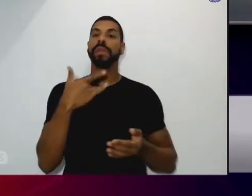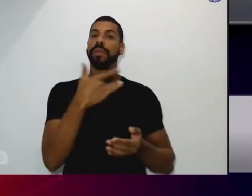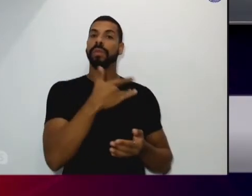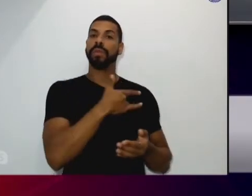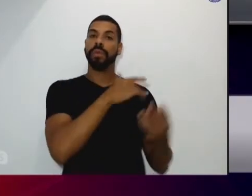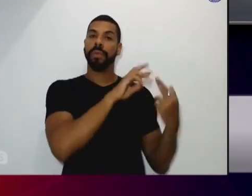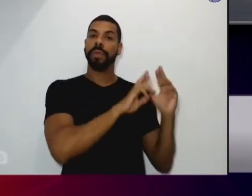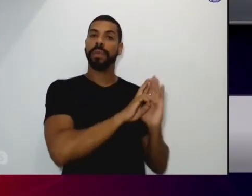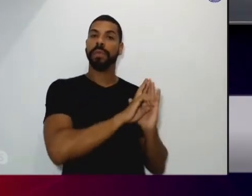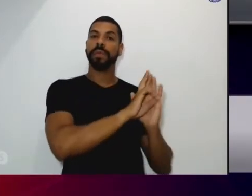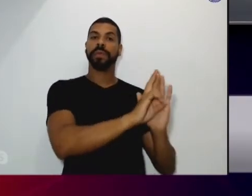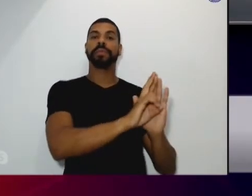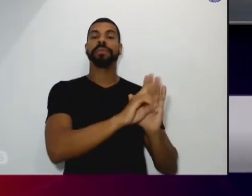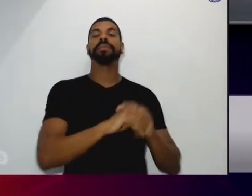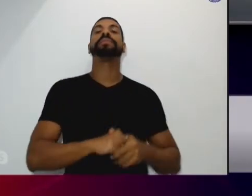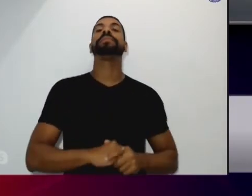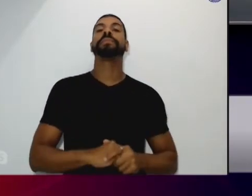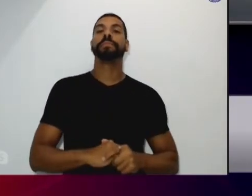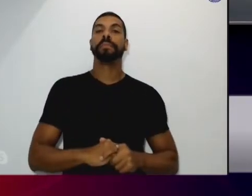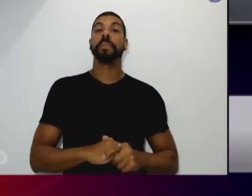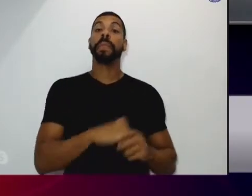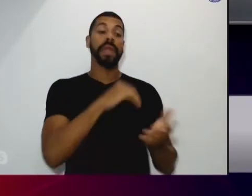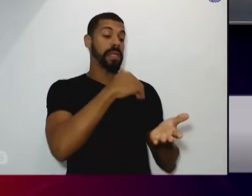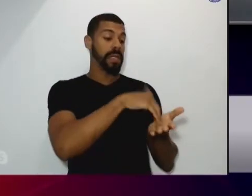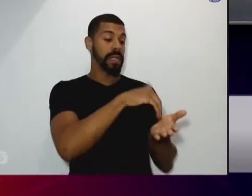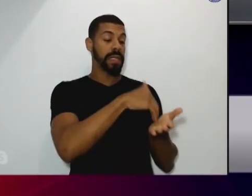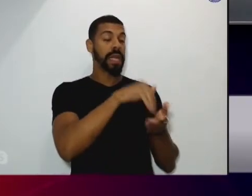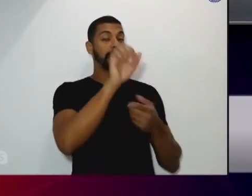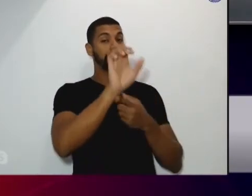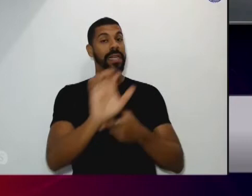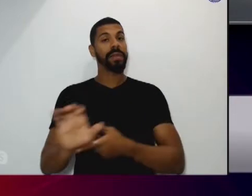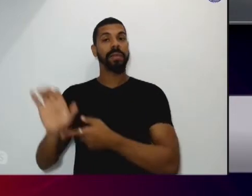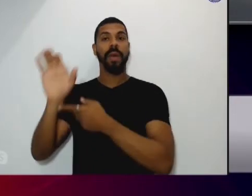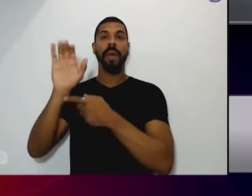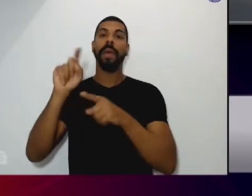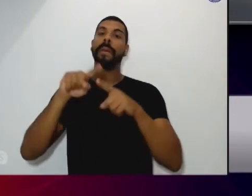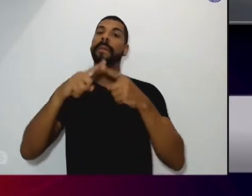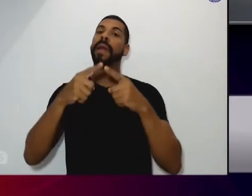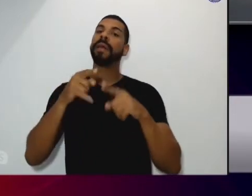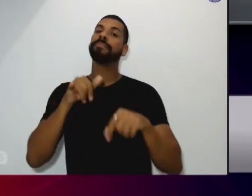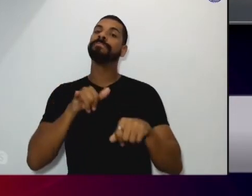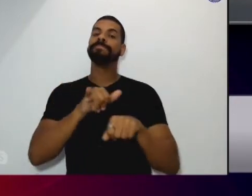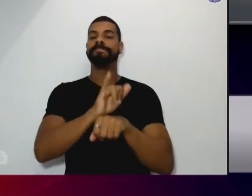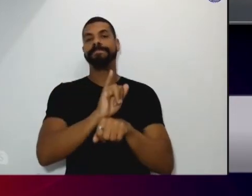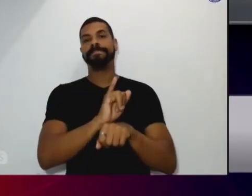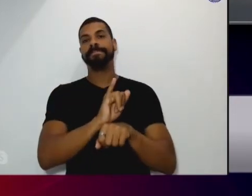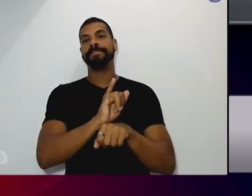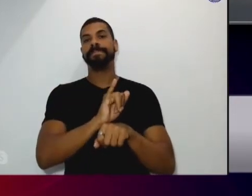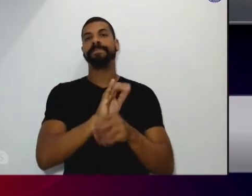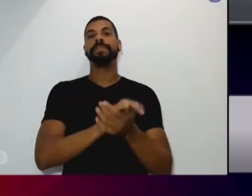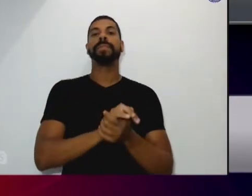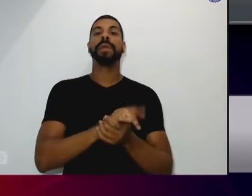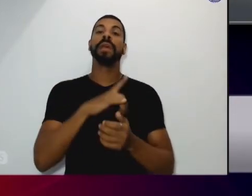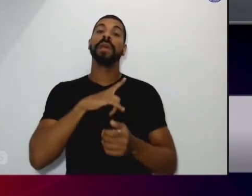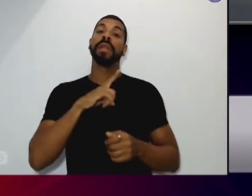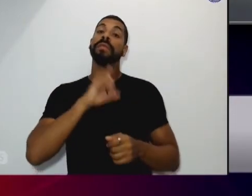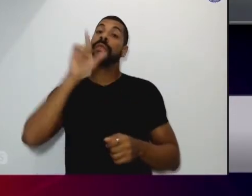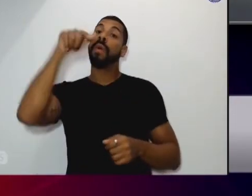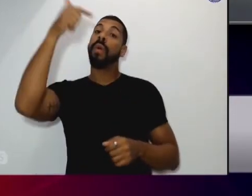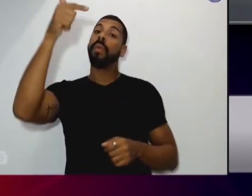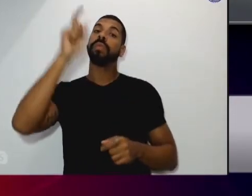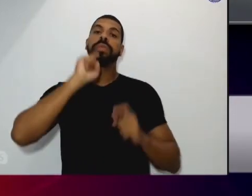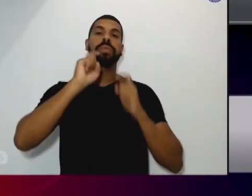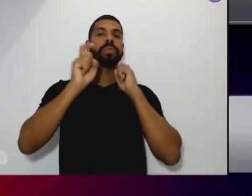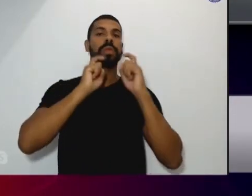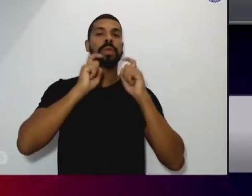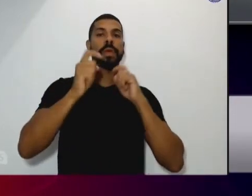Pardini o secretário estadual viria mas o Dória chamou ele para uma reunião às duas da manhã então não conseguiu vir para Botucatu aqui deu